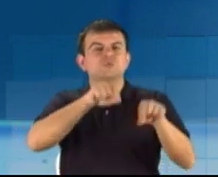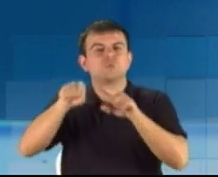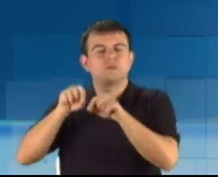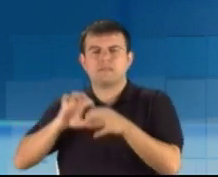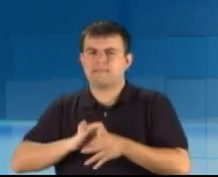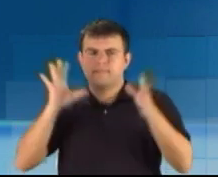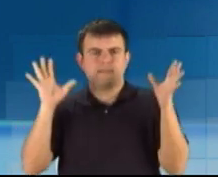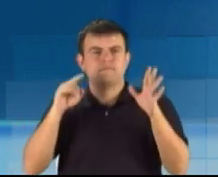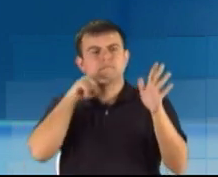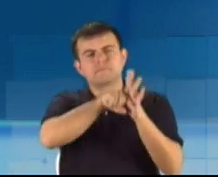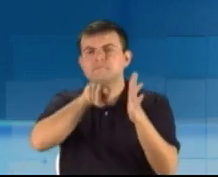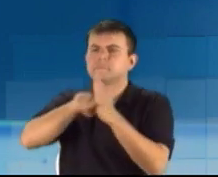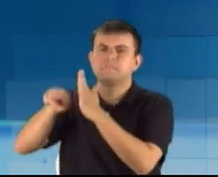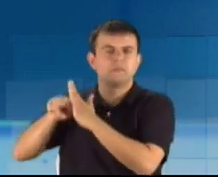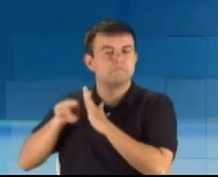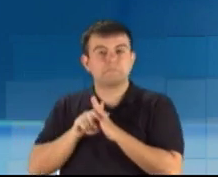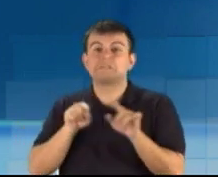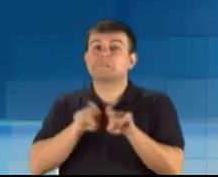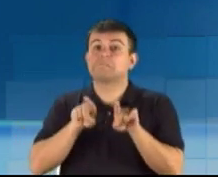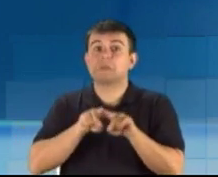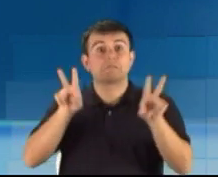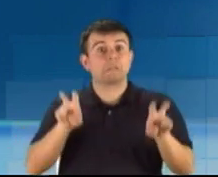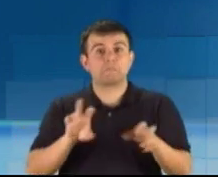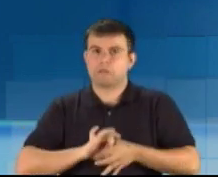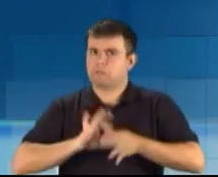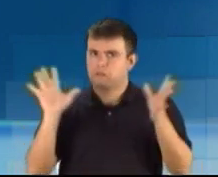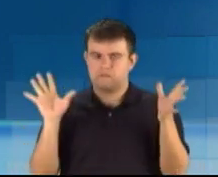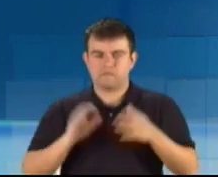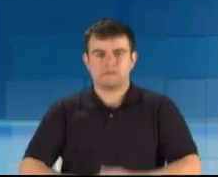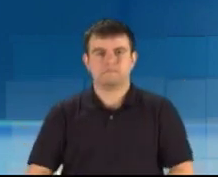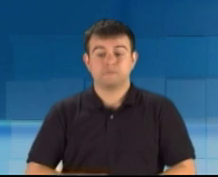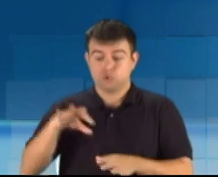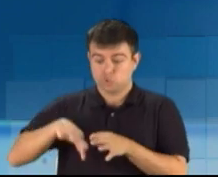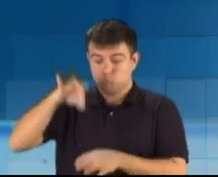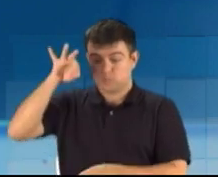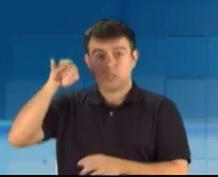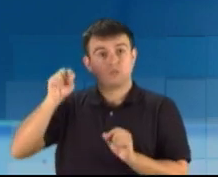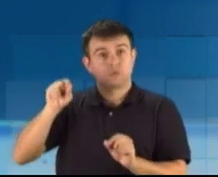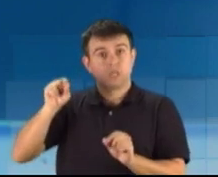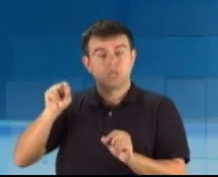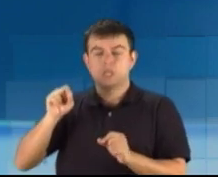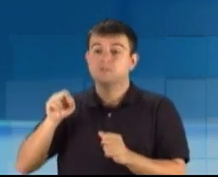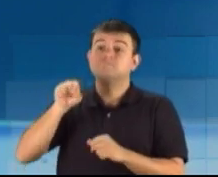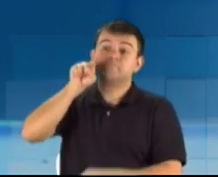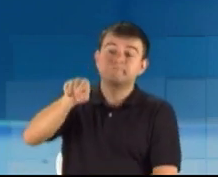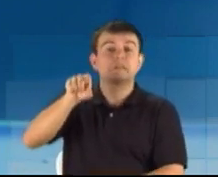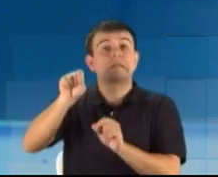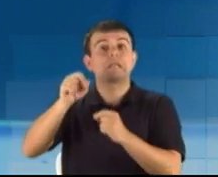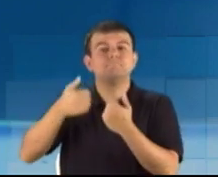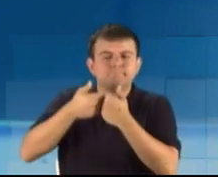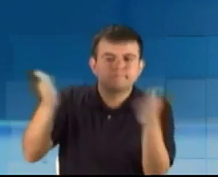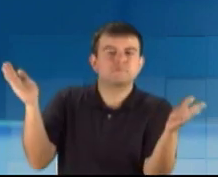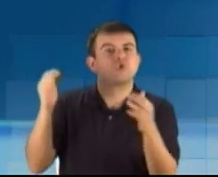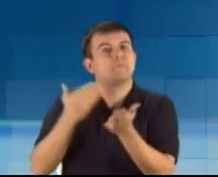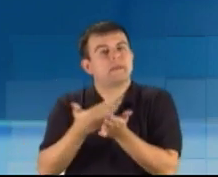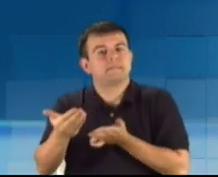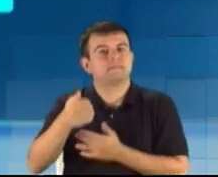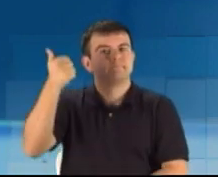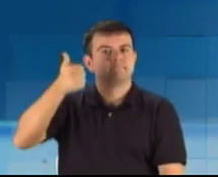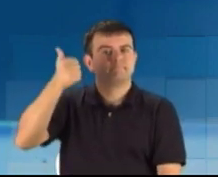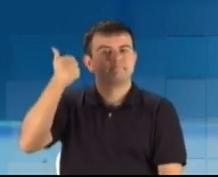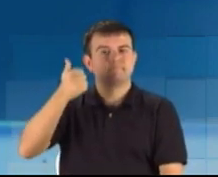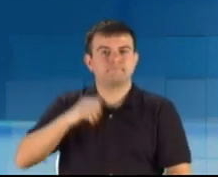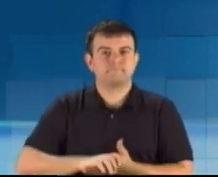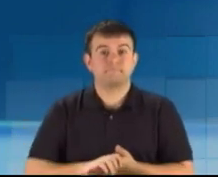que vai responder e do tema da pergunta. Um sorteio define quem abre a rodada, excluindo o candidato que abriu o primeiro bloco.